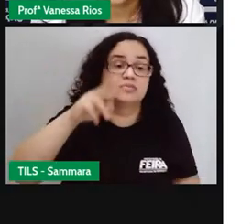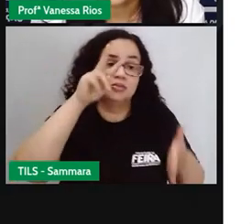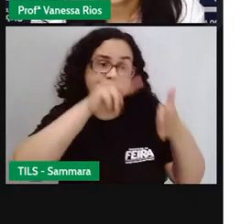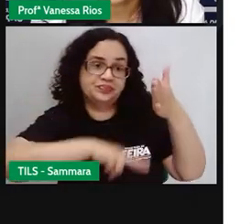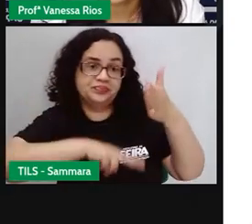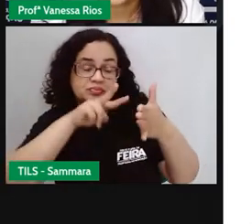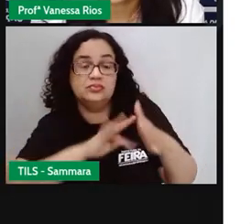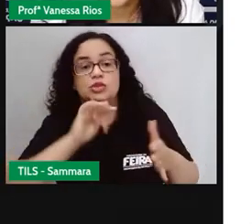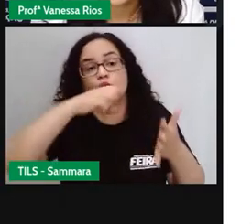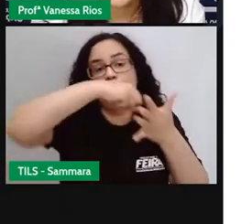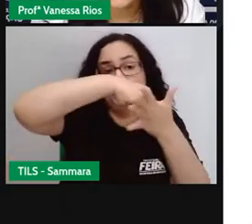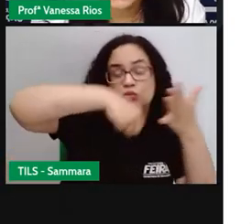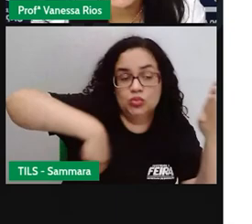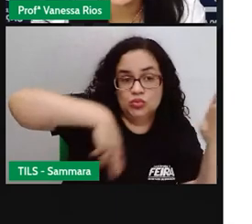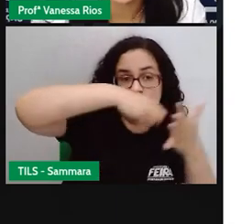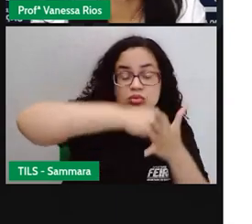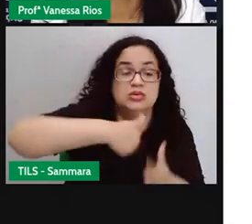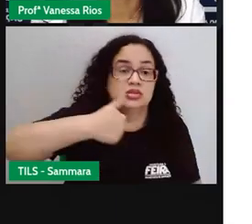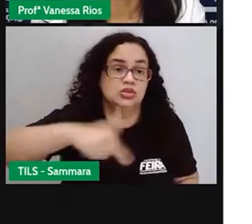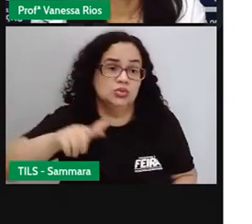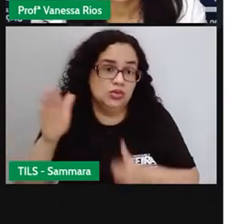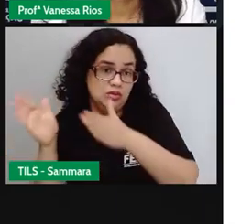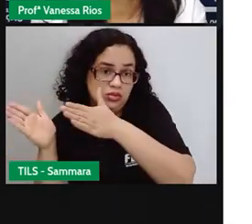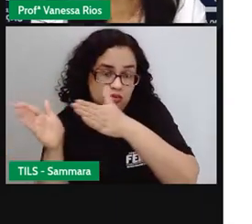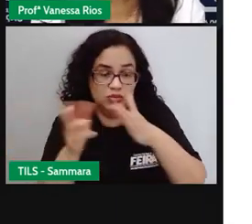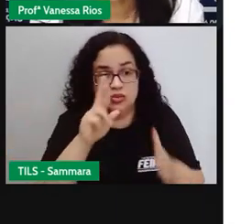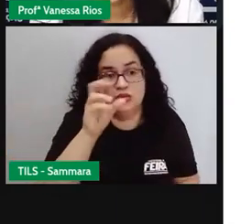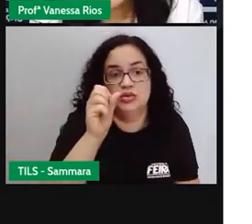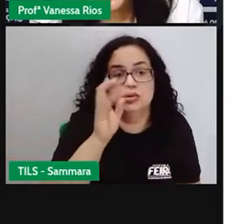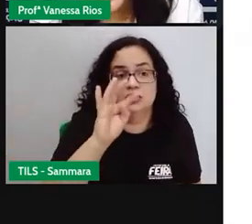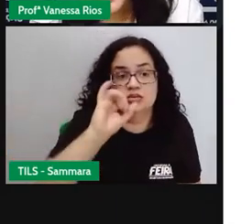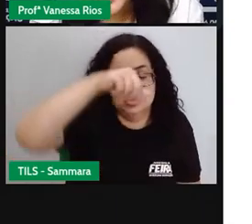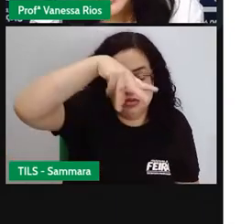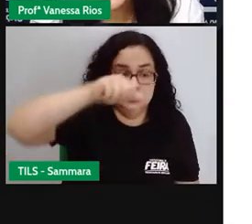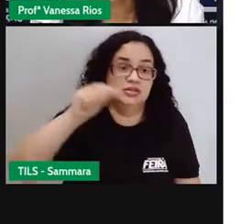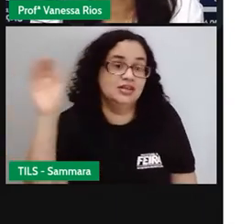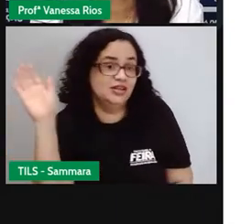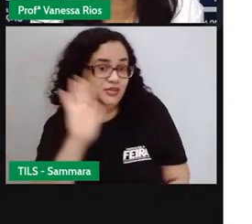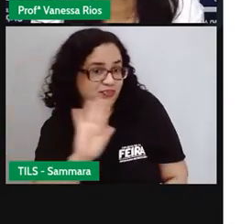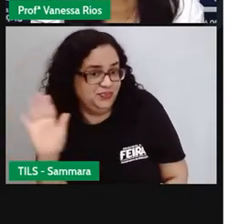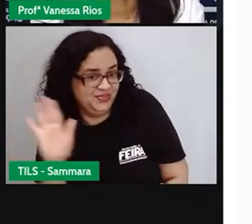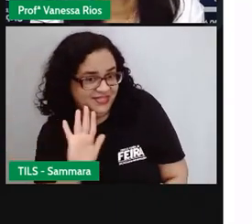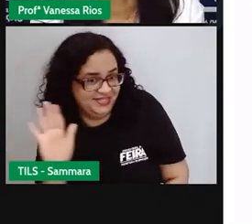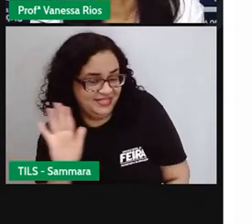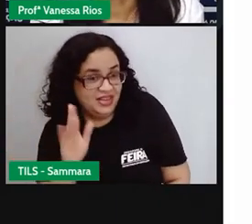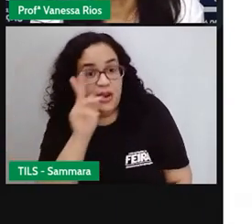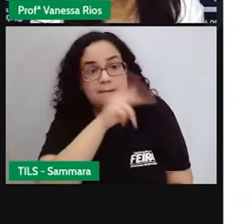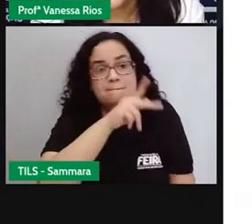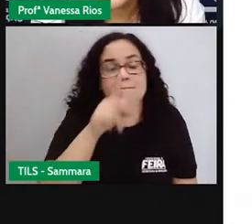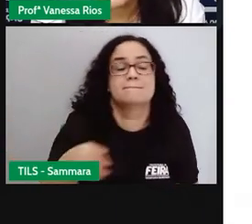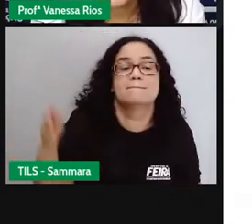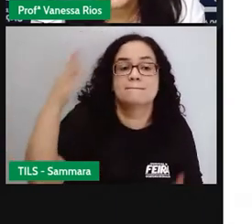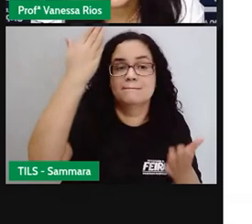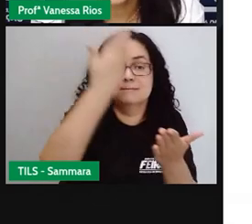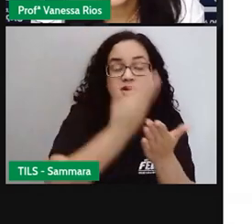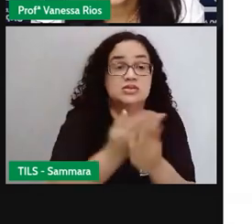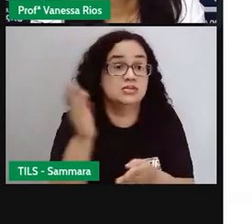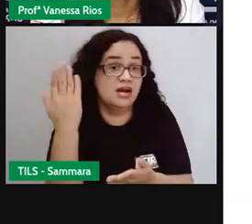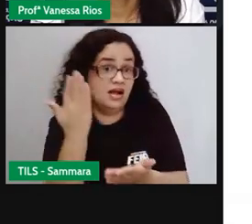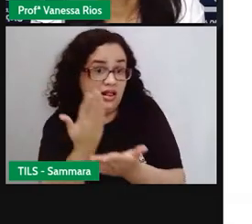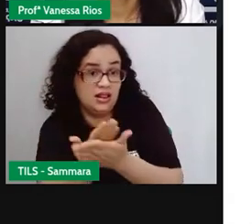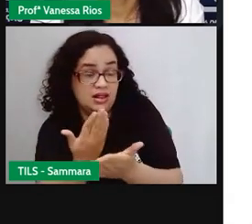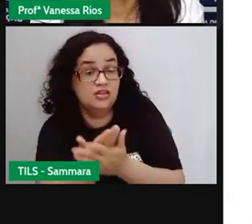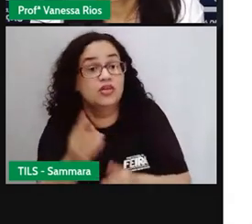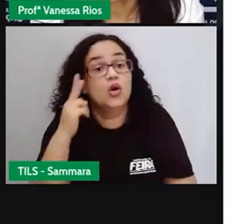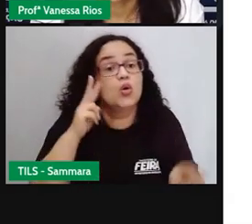leitura como uma atividade da sua rotina. A próxima se despede aqui, certo? Até uma próxima aula,